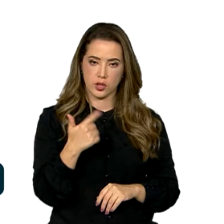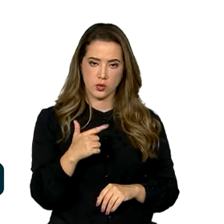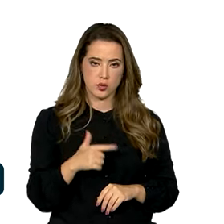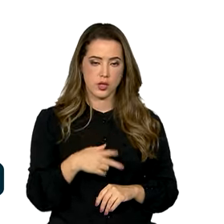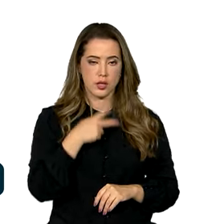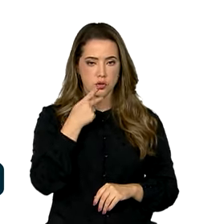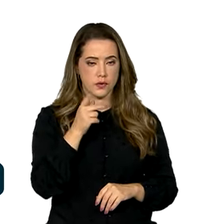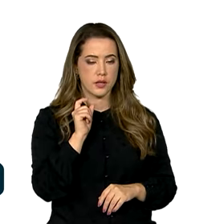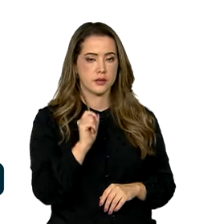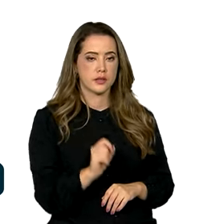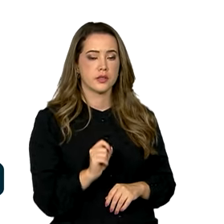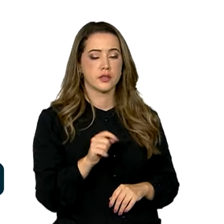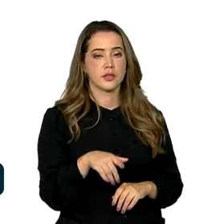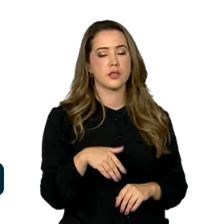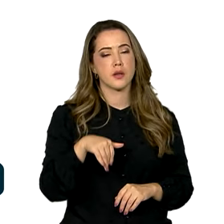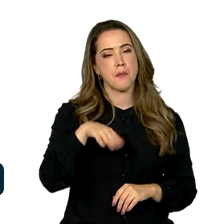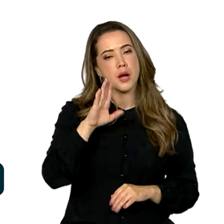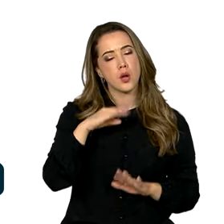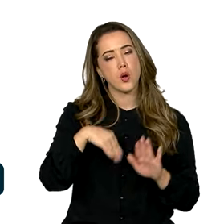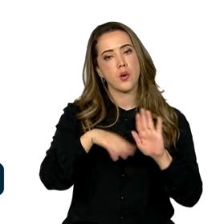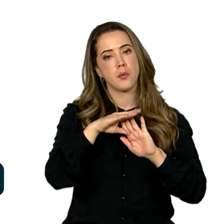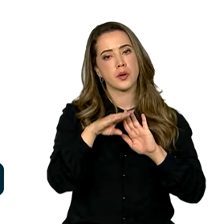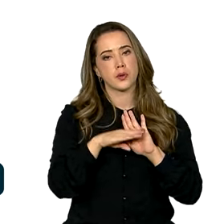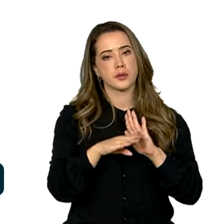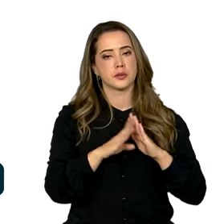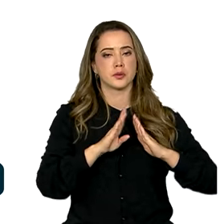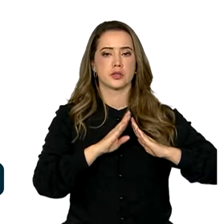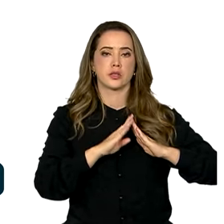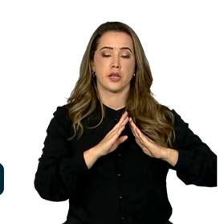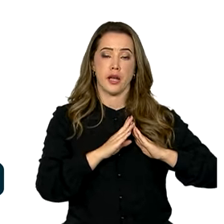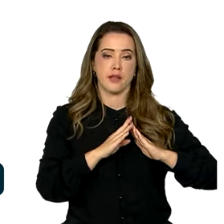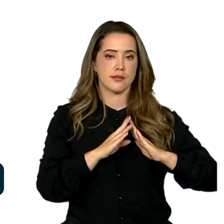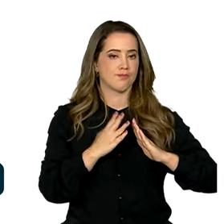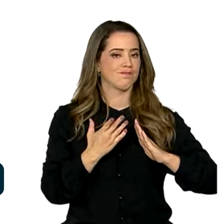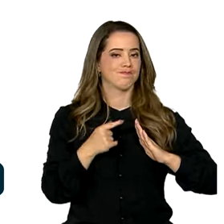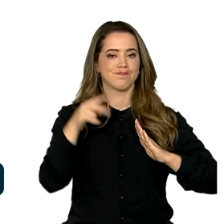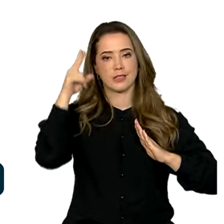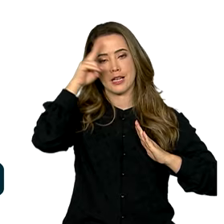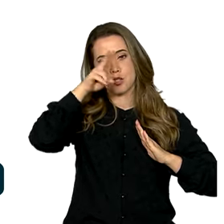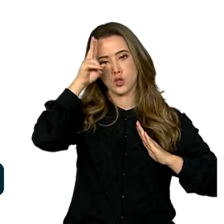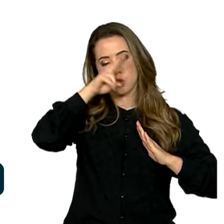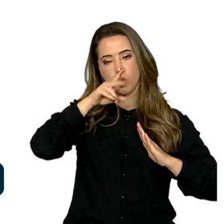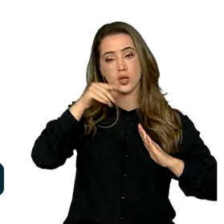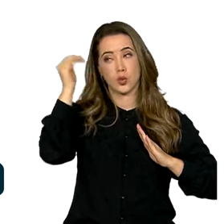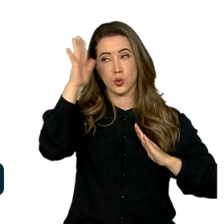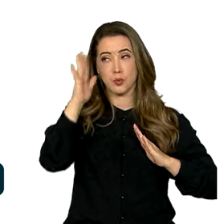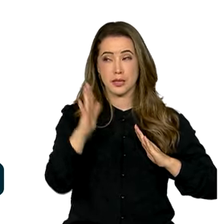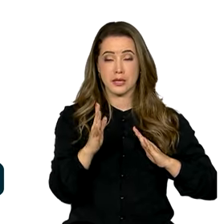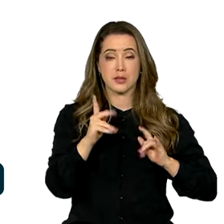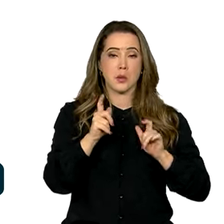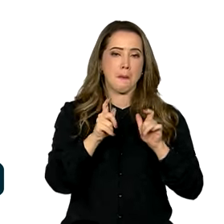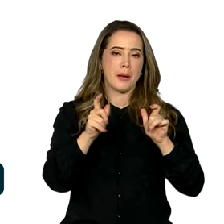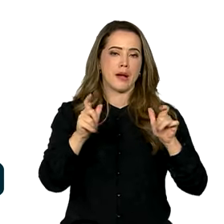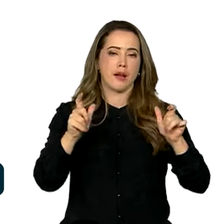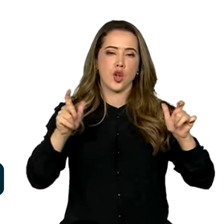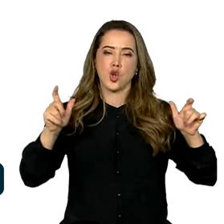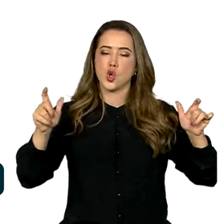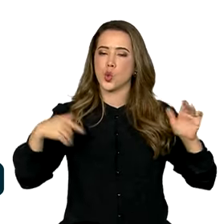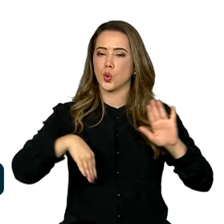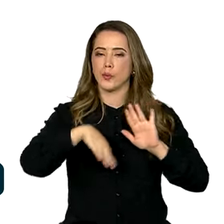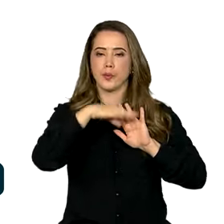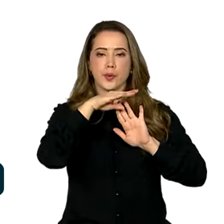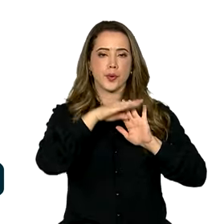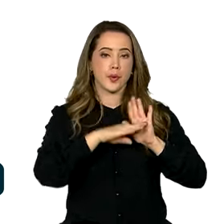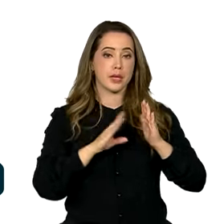afirmar que este é o maior programa habitacional da história. Não só do Brasil, mas um dos maiores programas